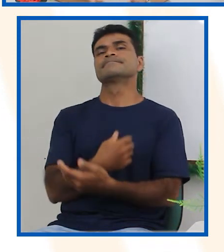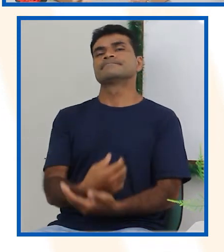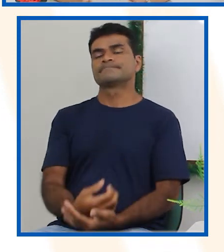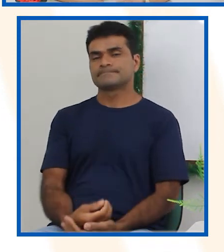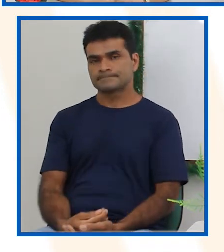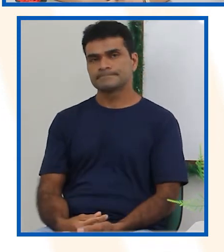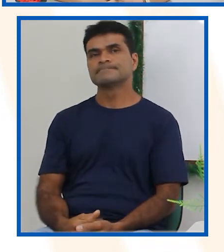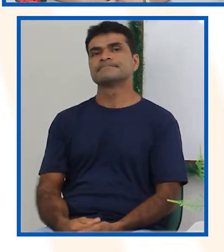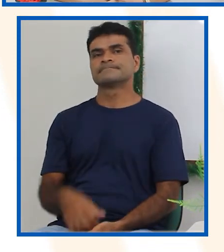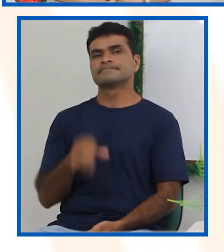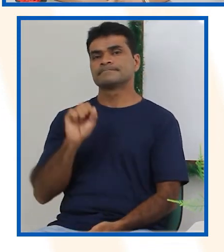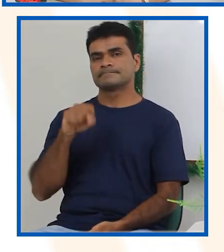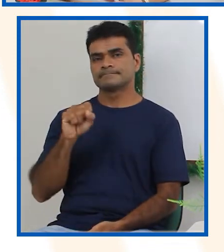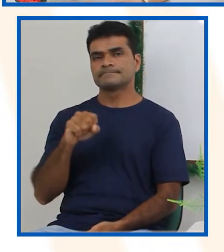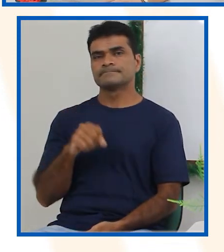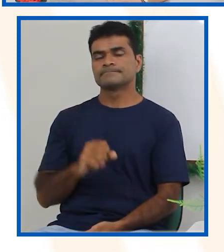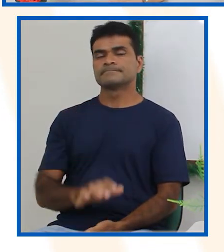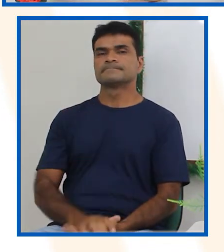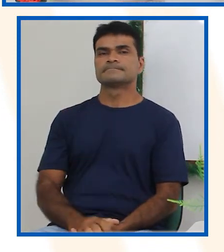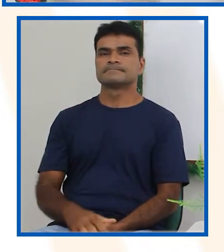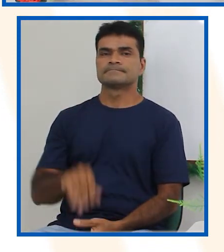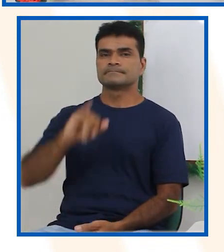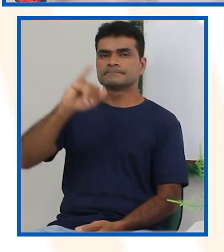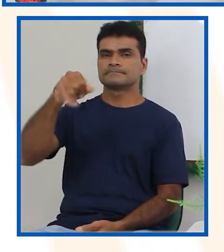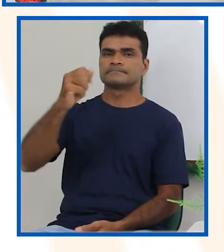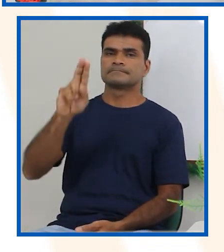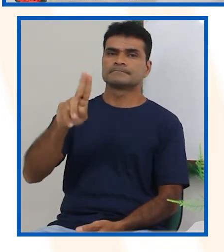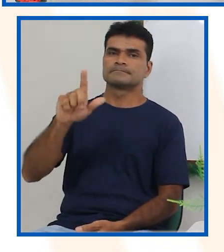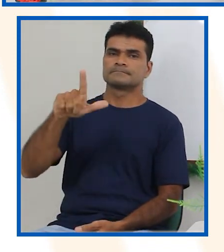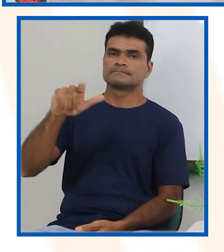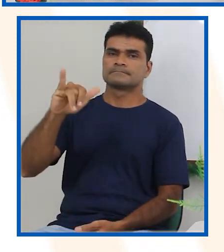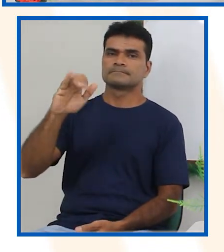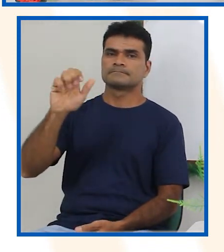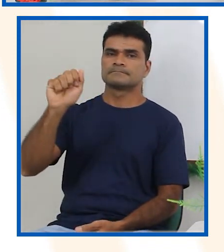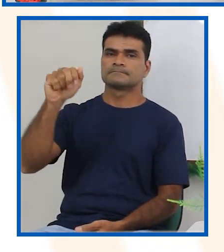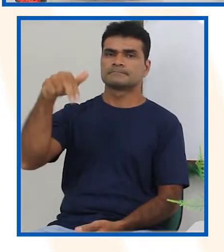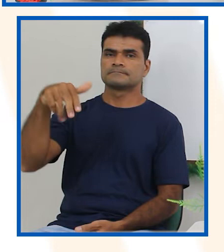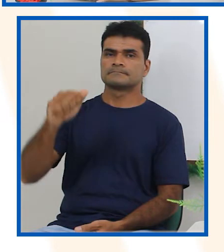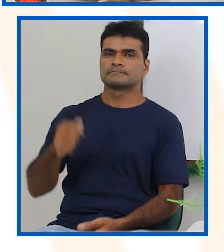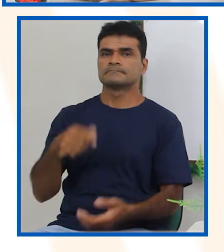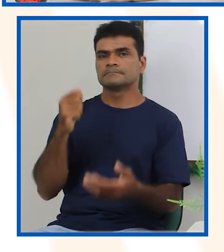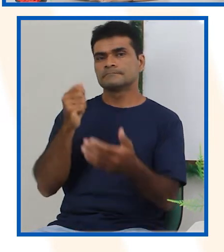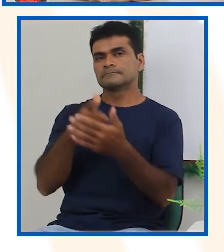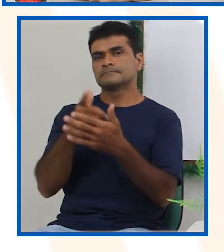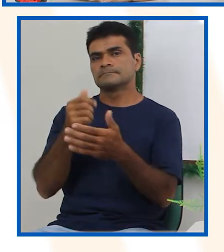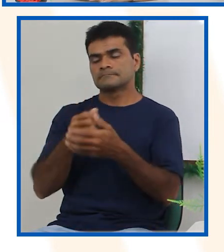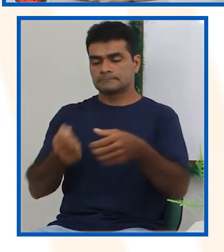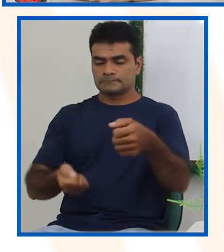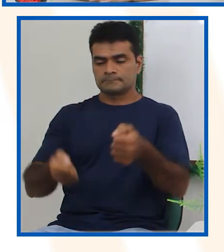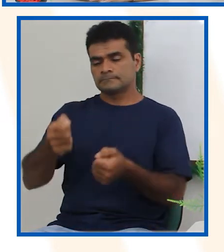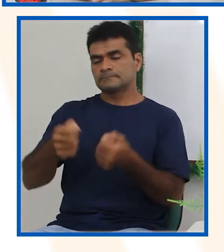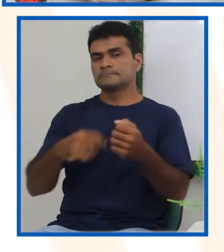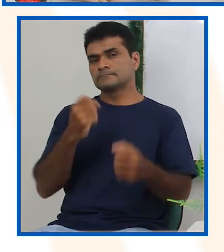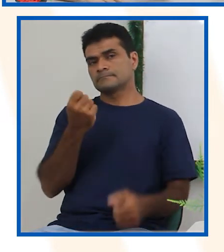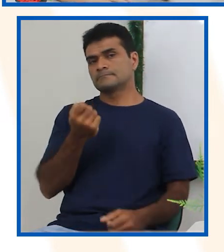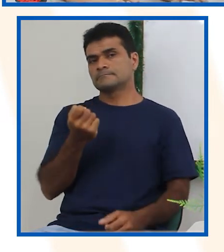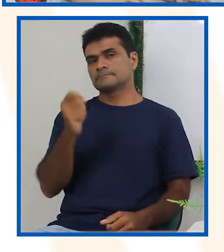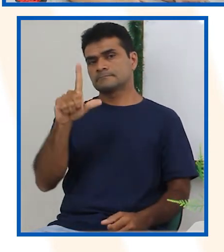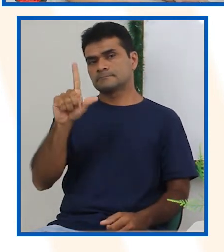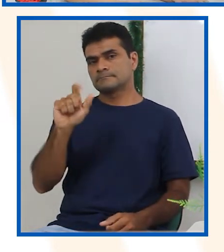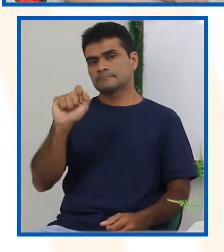Juliana comprou um carrinho azul. Então, um dos sobrinhos dela com certeza vai receber esse carrinho azul. Certo?